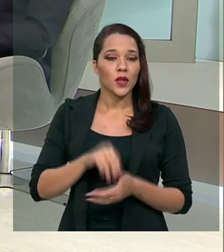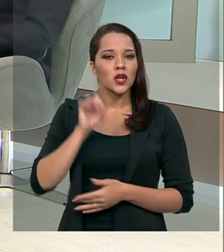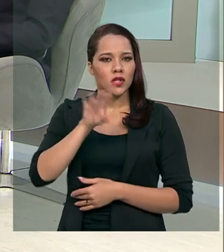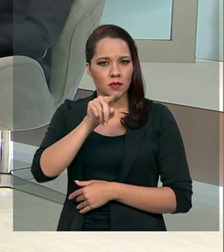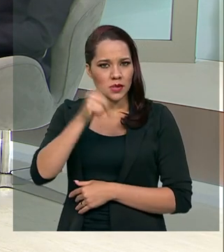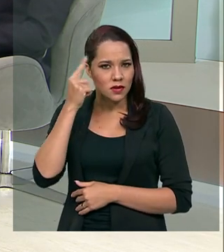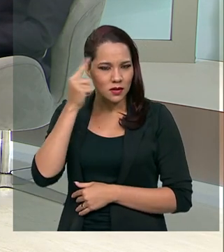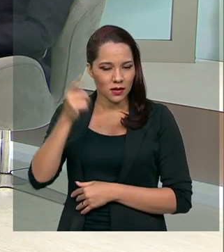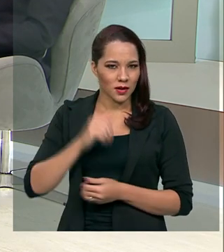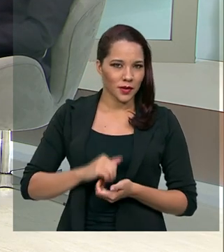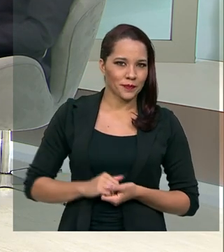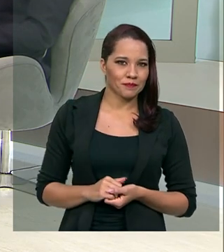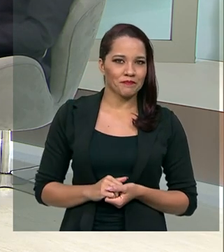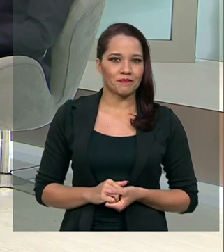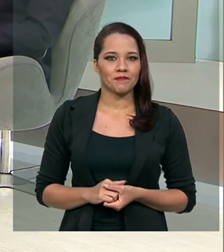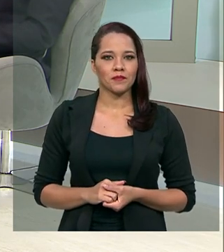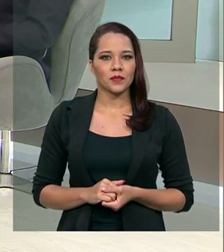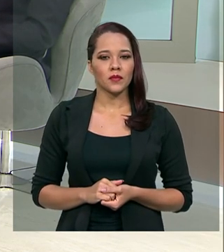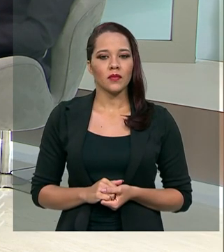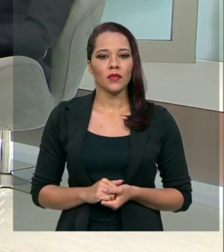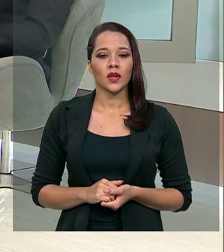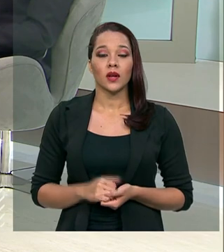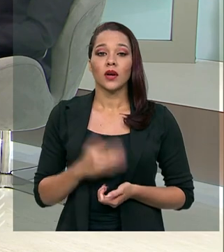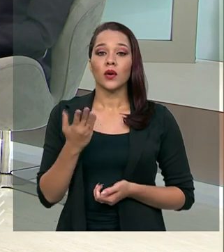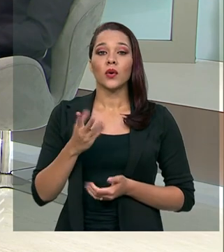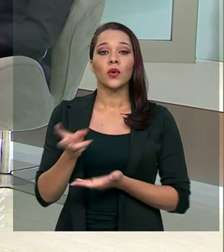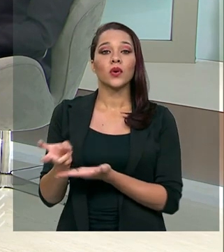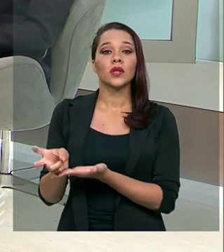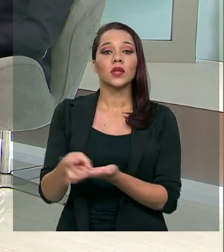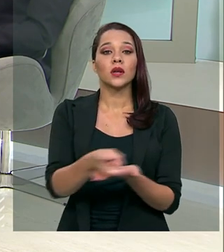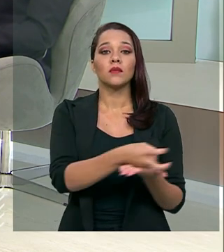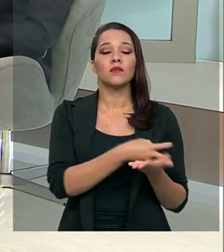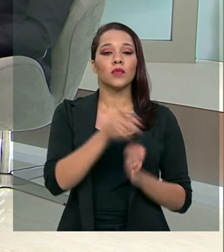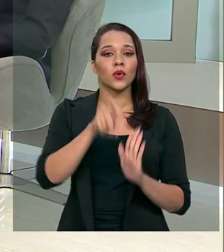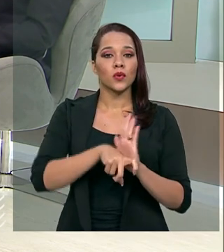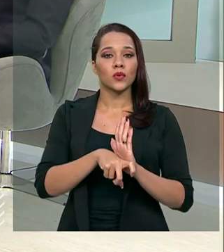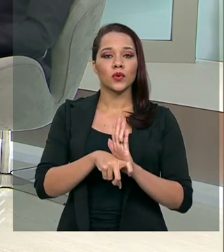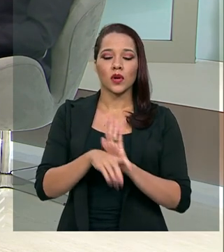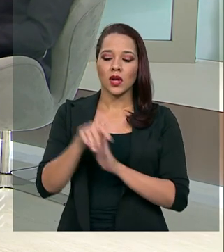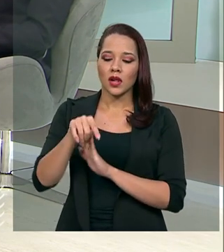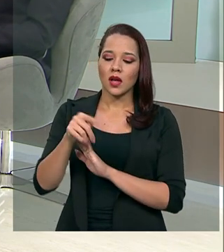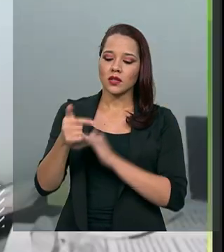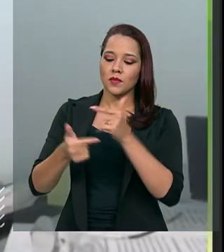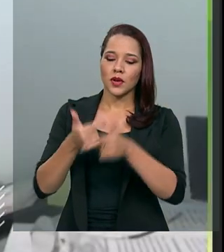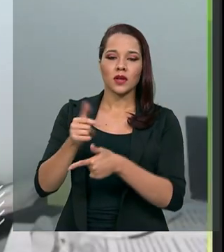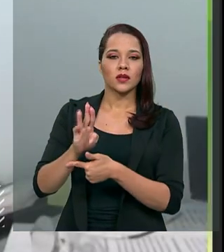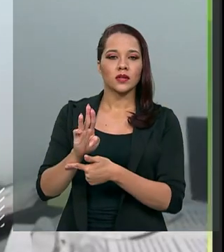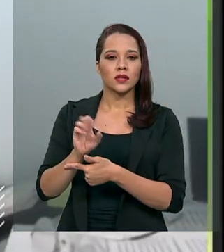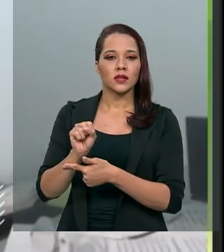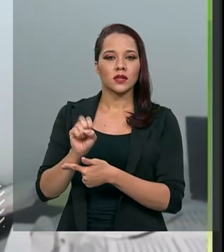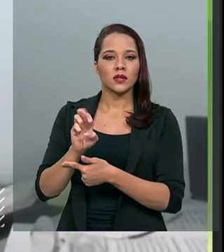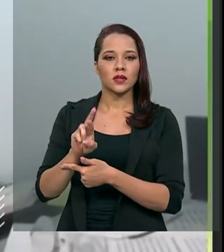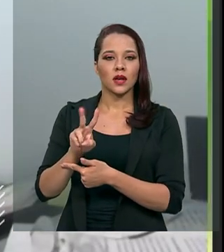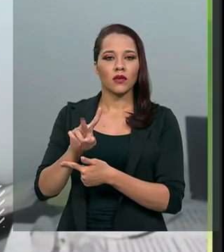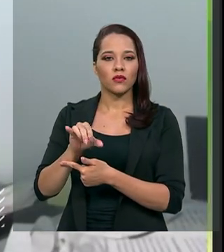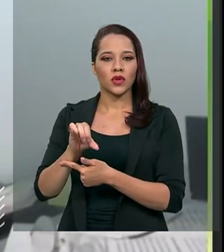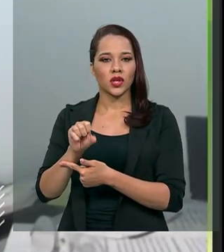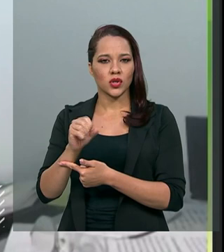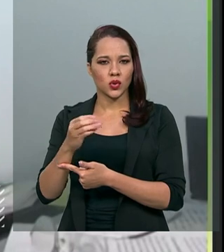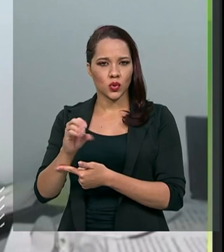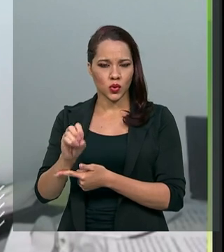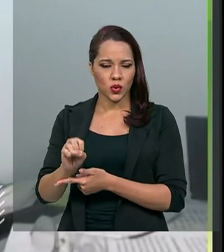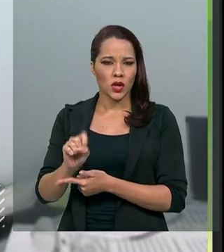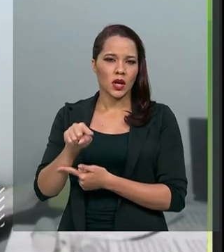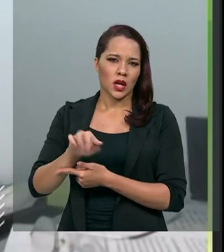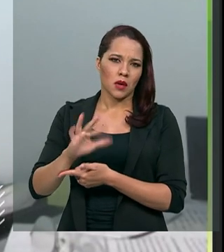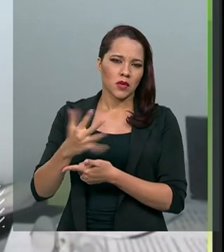o tributo que incidia sobre serviços, que girava em torno